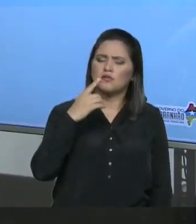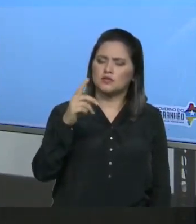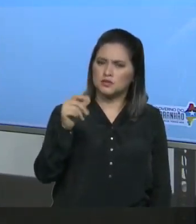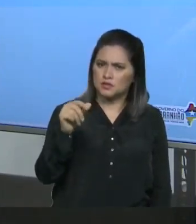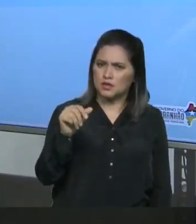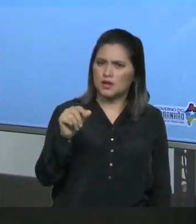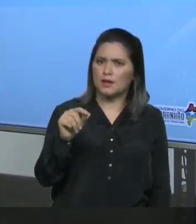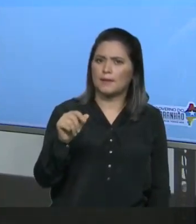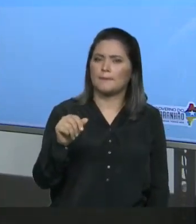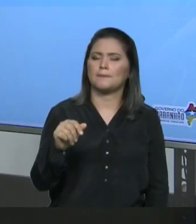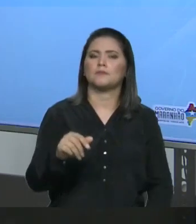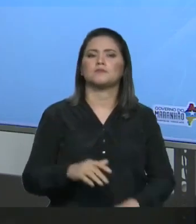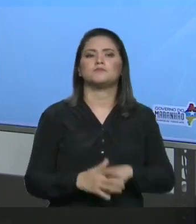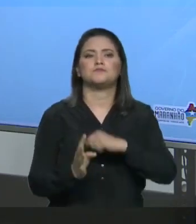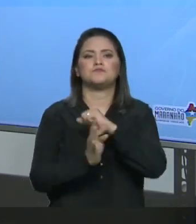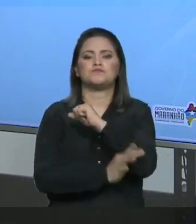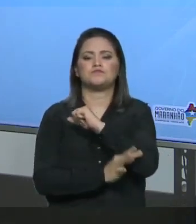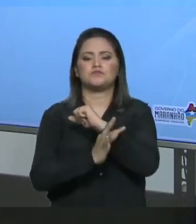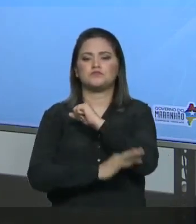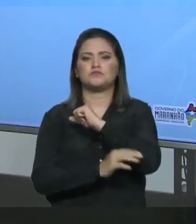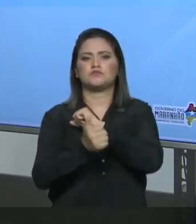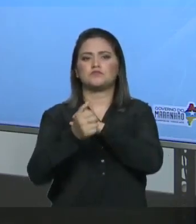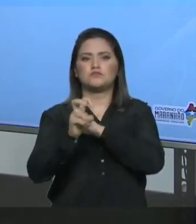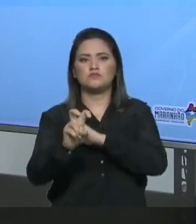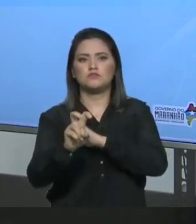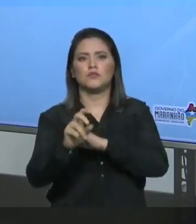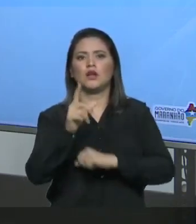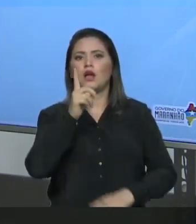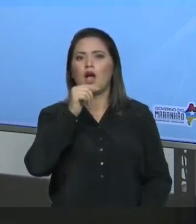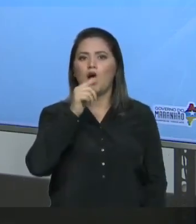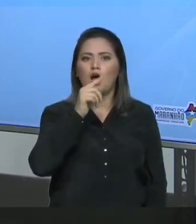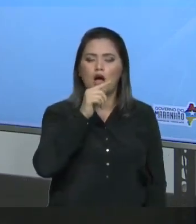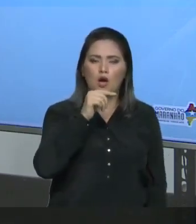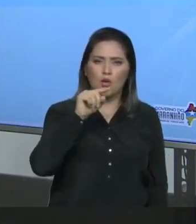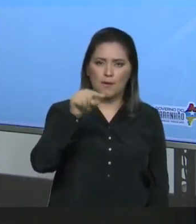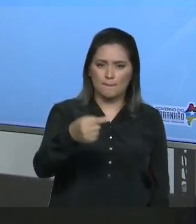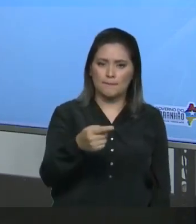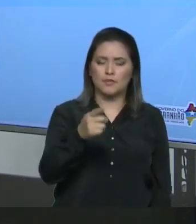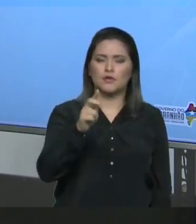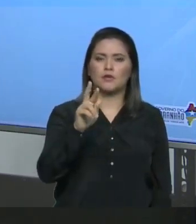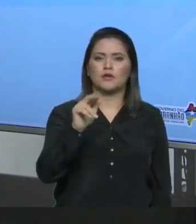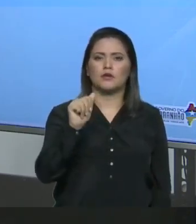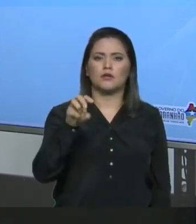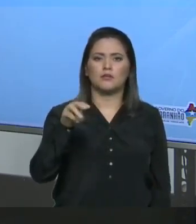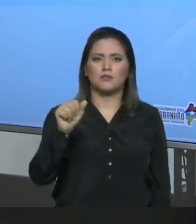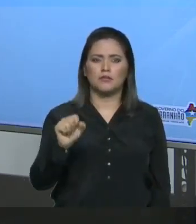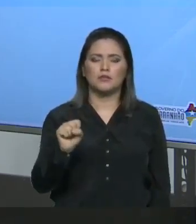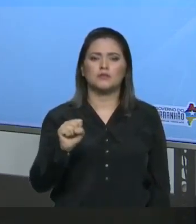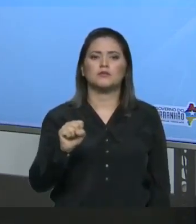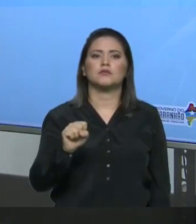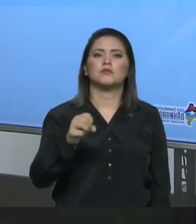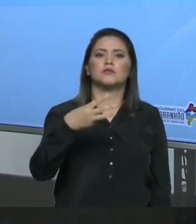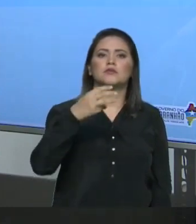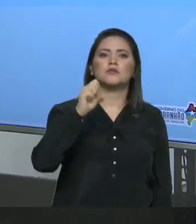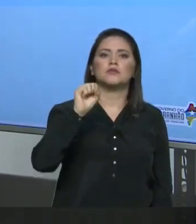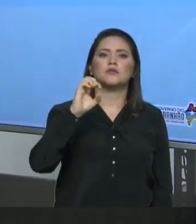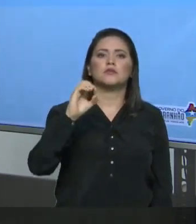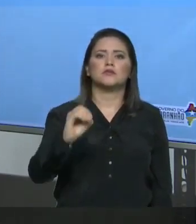Que é A 15 graus celsius Mil gramas de água A 380 gramas De sal de cozinha